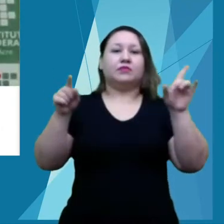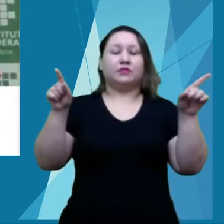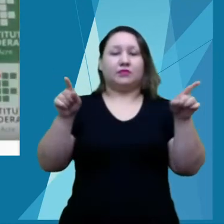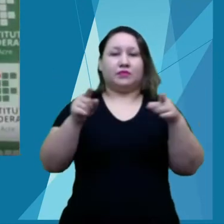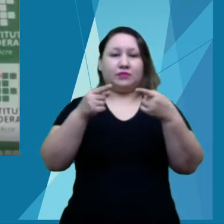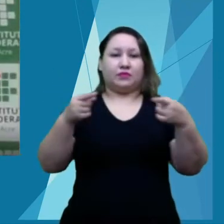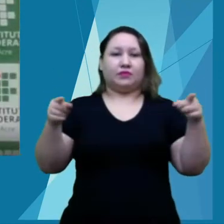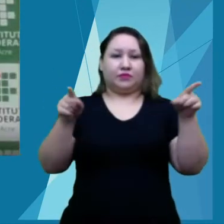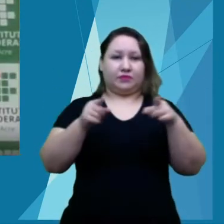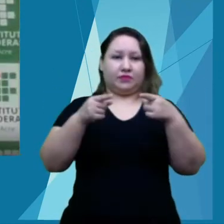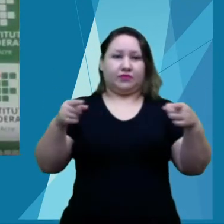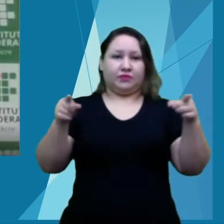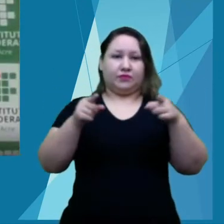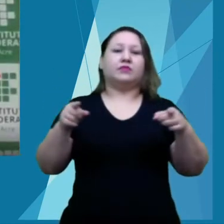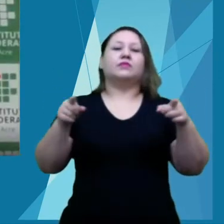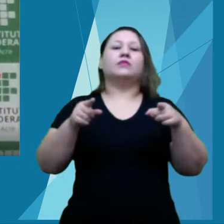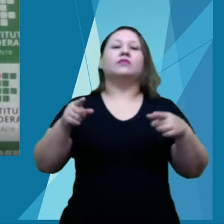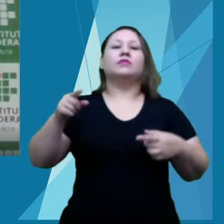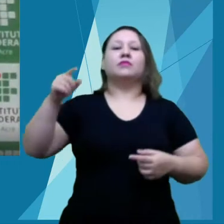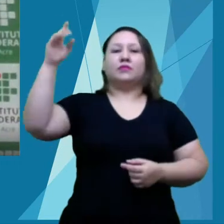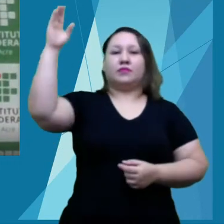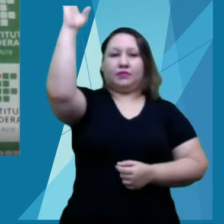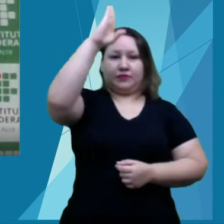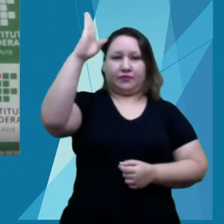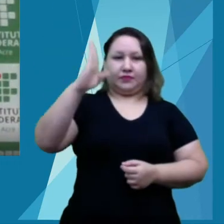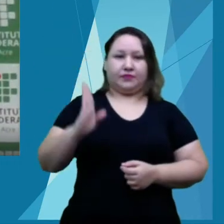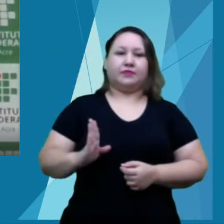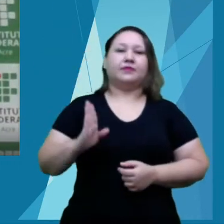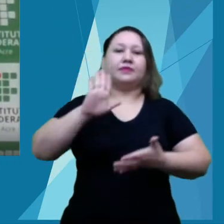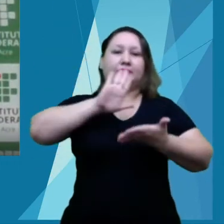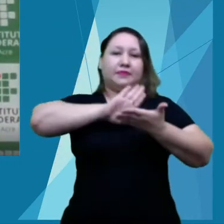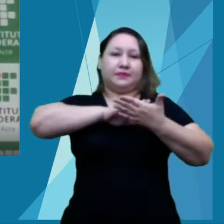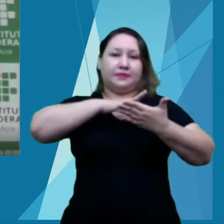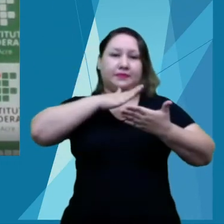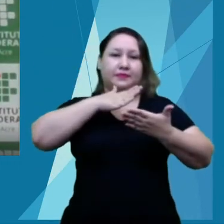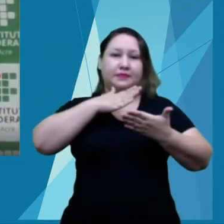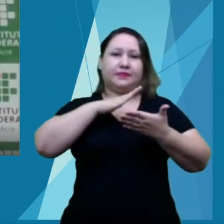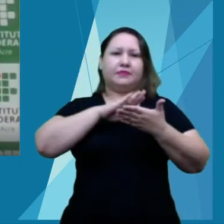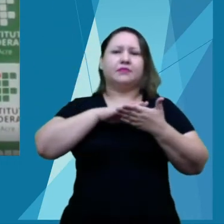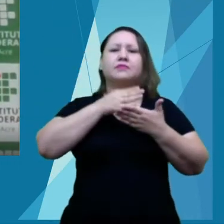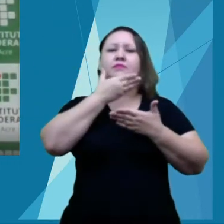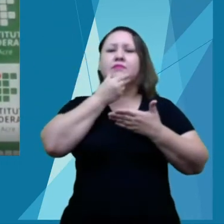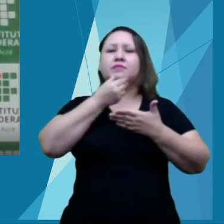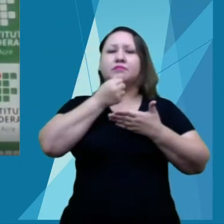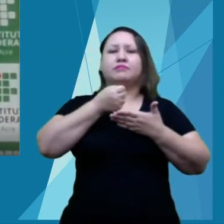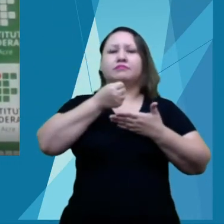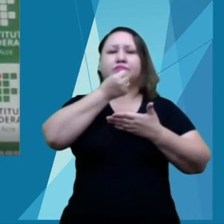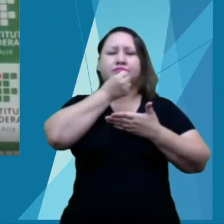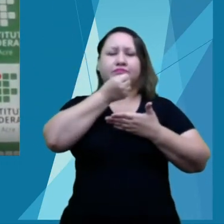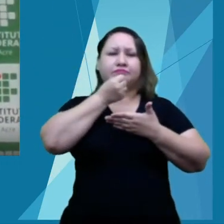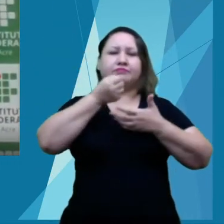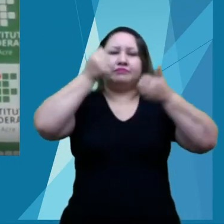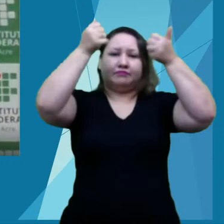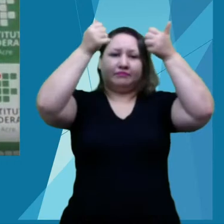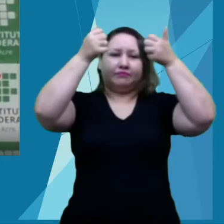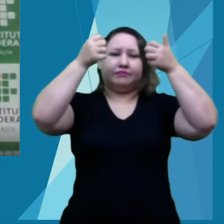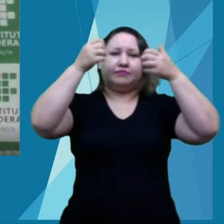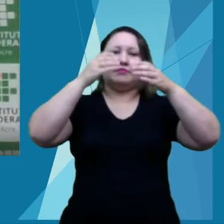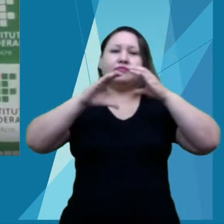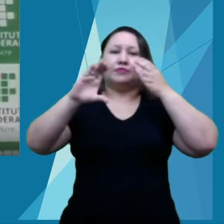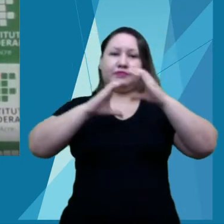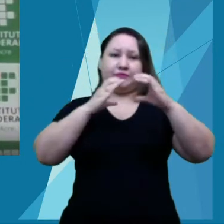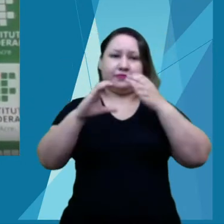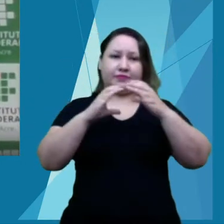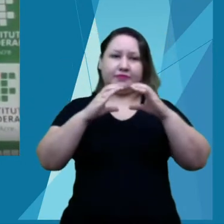do hino nacional brasileiro, que será interpretado pelo professor Emerson Gaspar Rosas. O